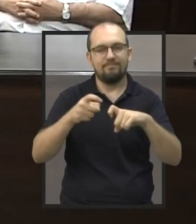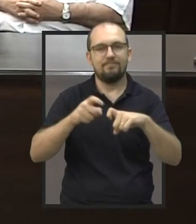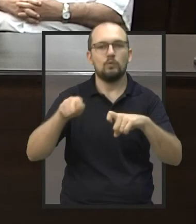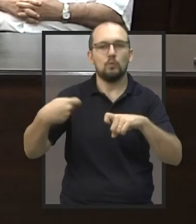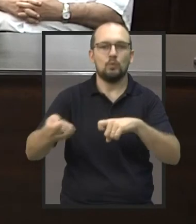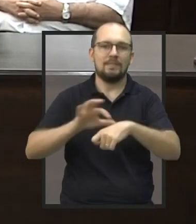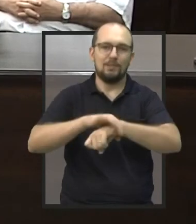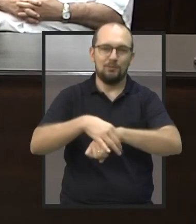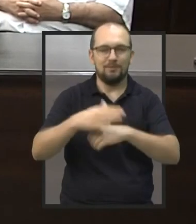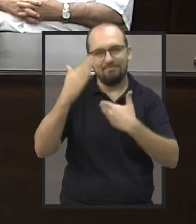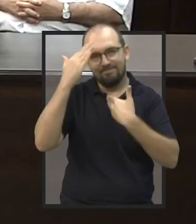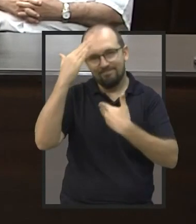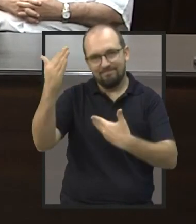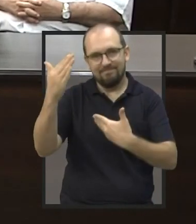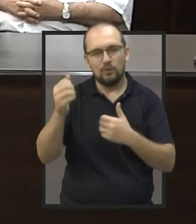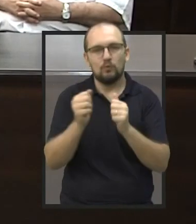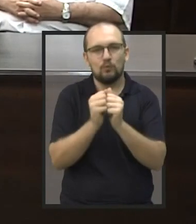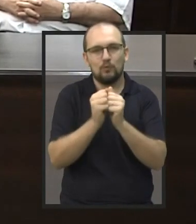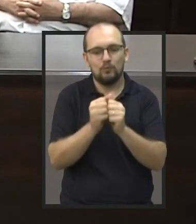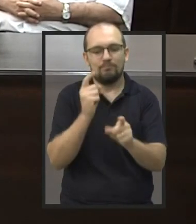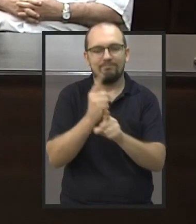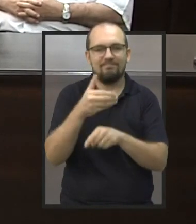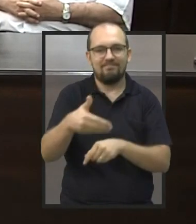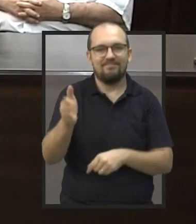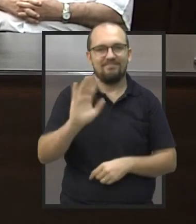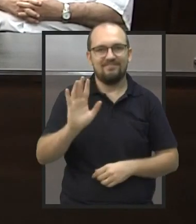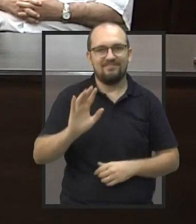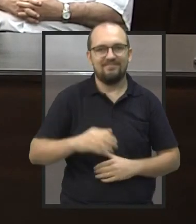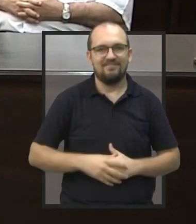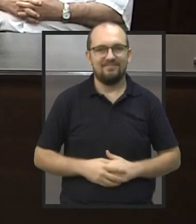MDB. Muito obrigado pela sua companhia e até a próxima.